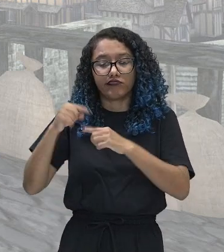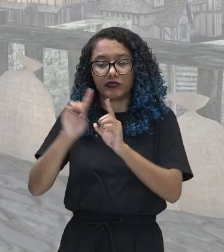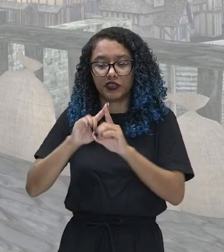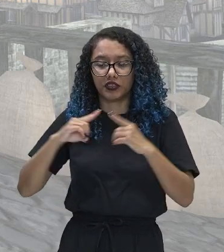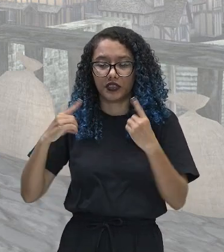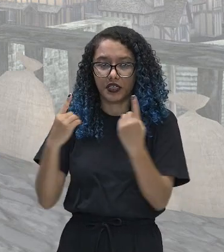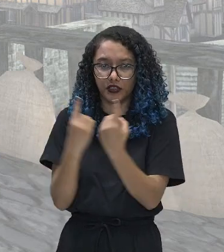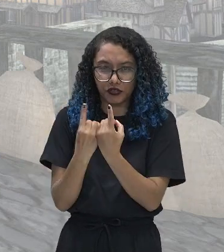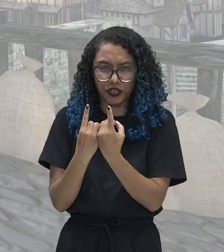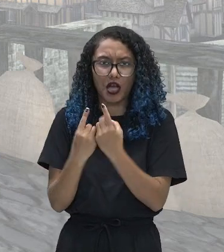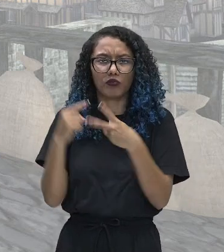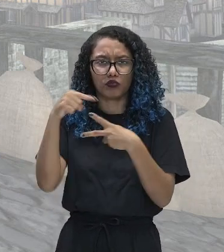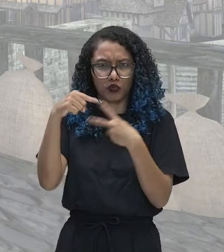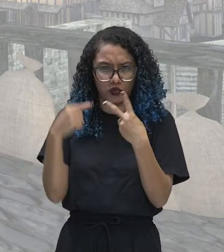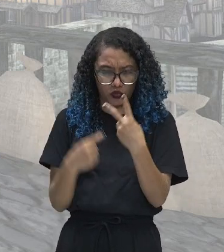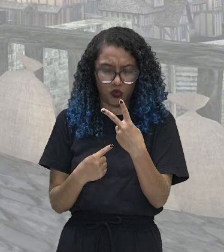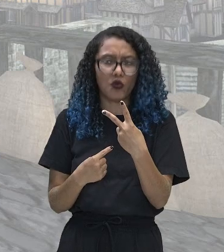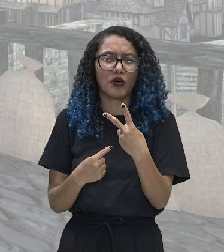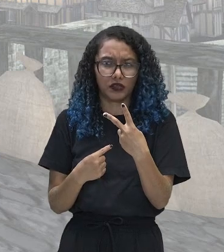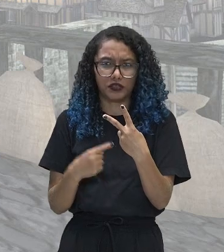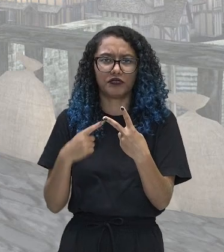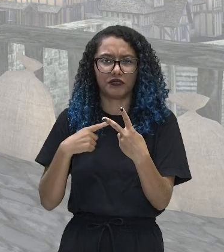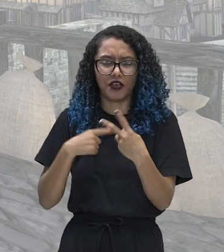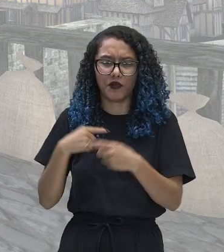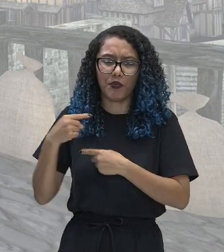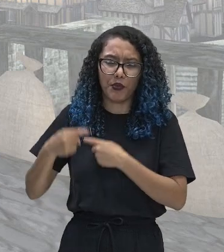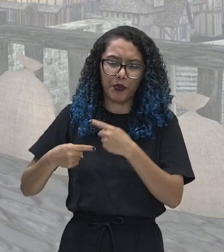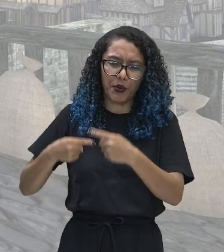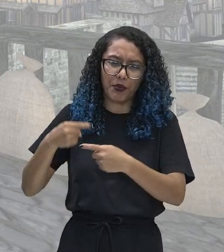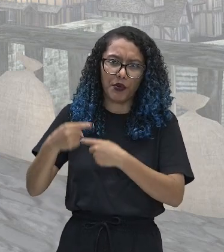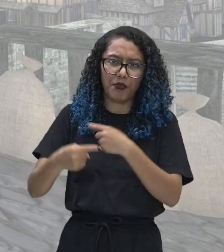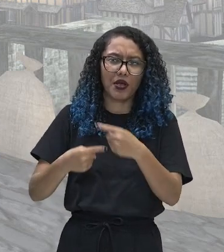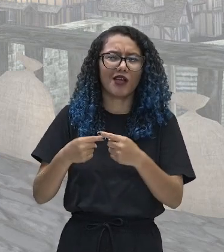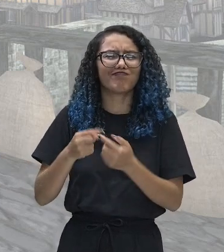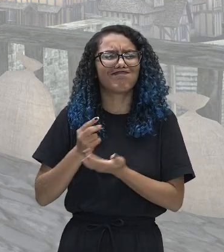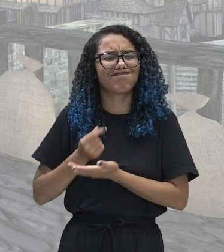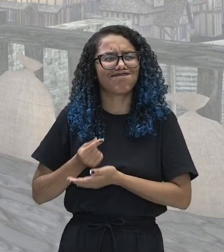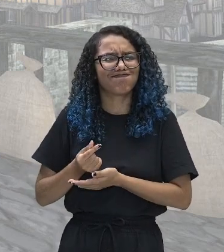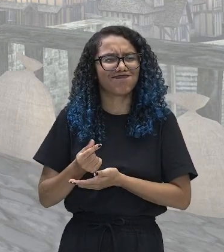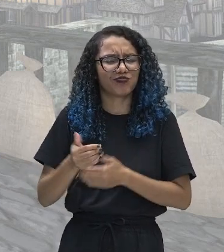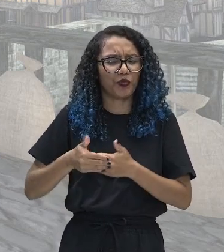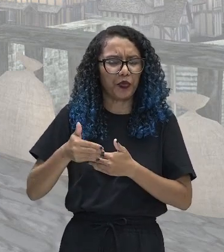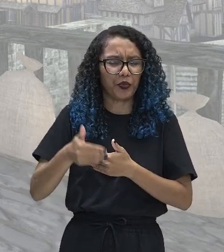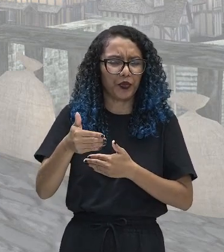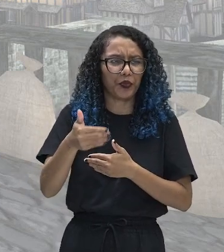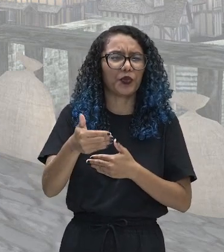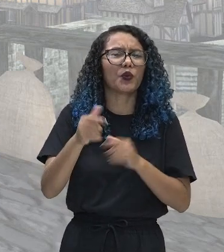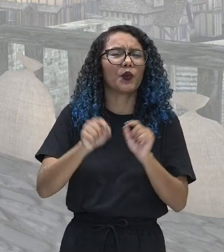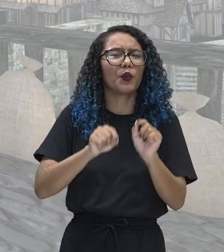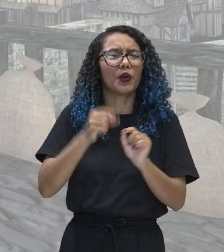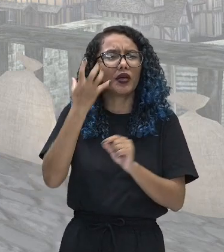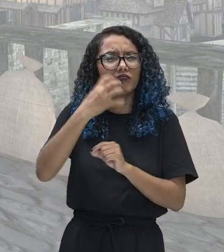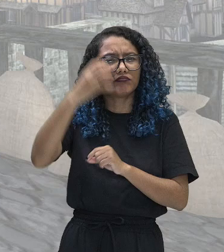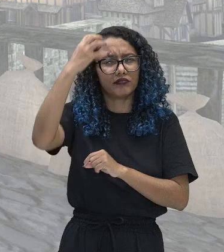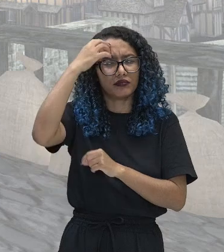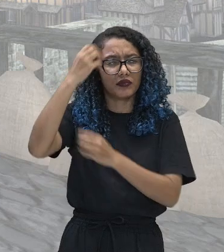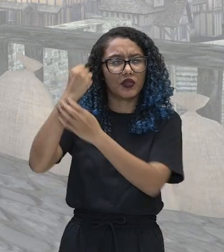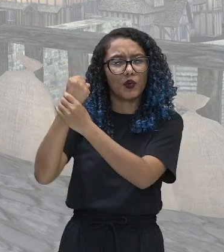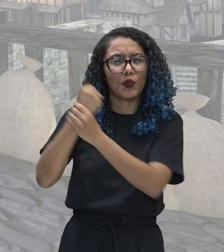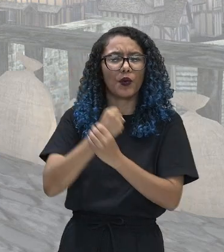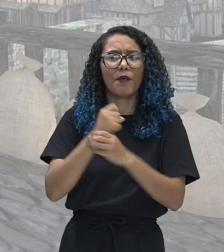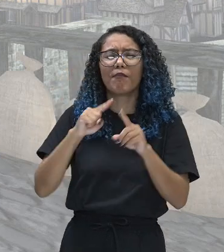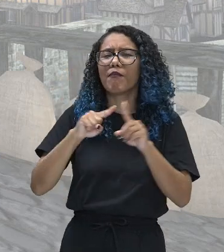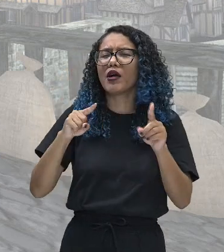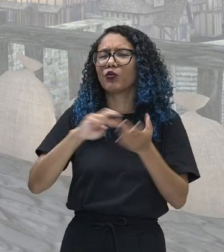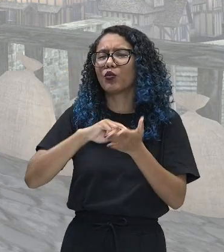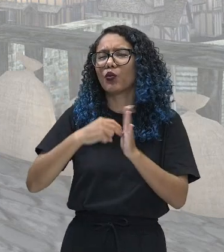Stuart. A Inglaterra foi, durante muito tempo, uma monarquia absolutista. Professor, o que é uma